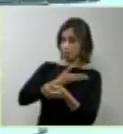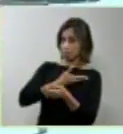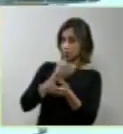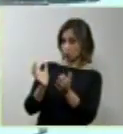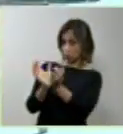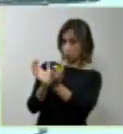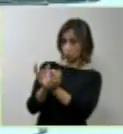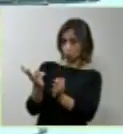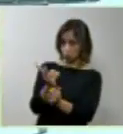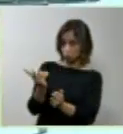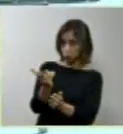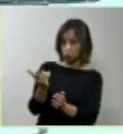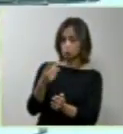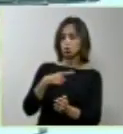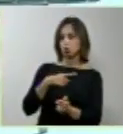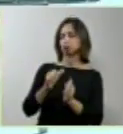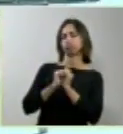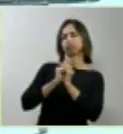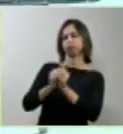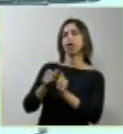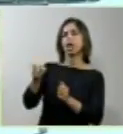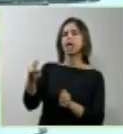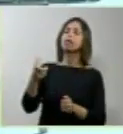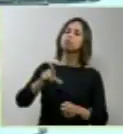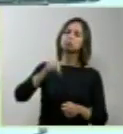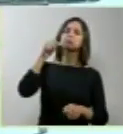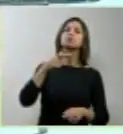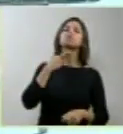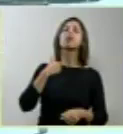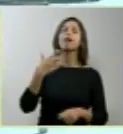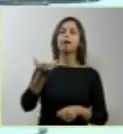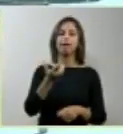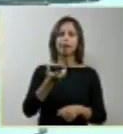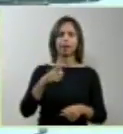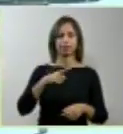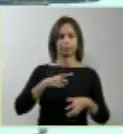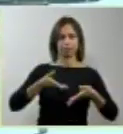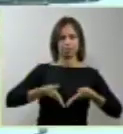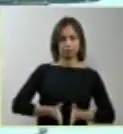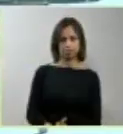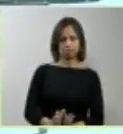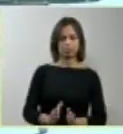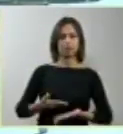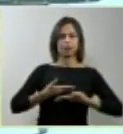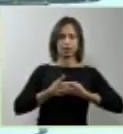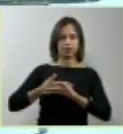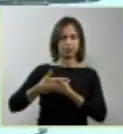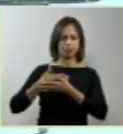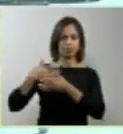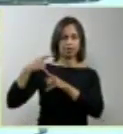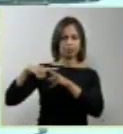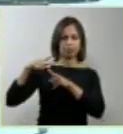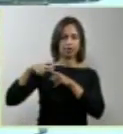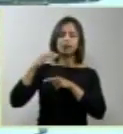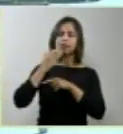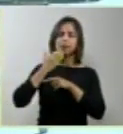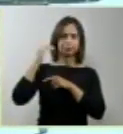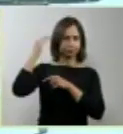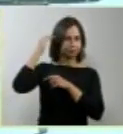acompanhei esse casal amigo, que, inclusive, depois que teve essa criança, eles,